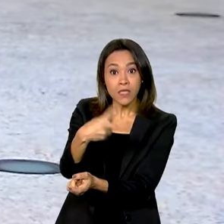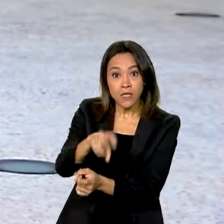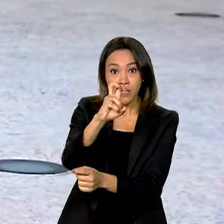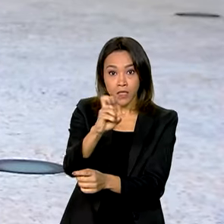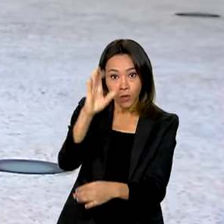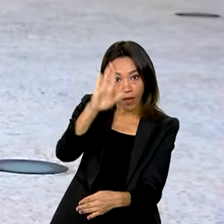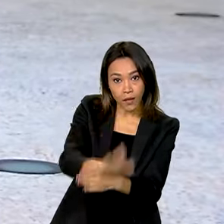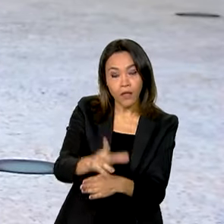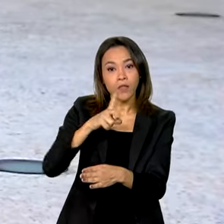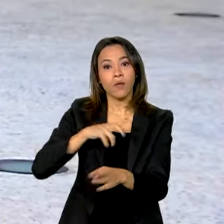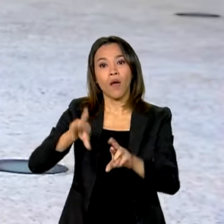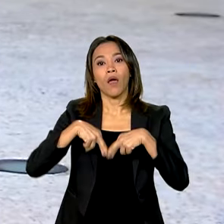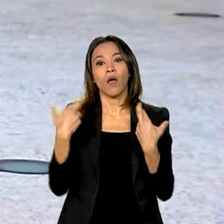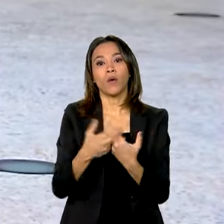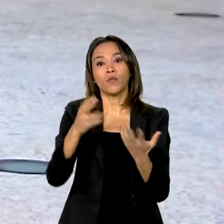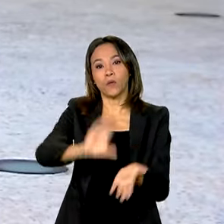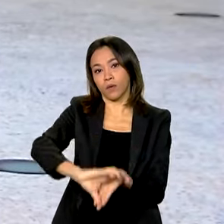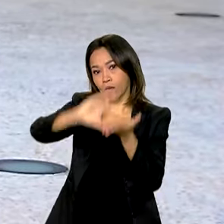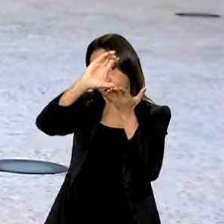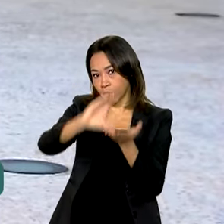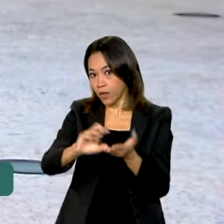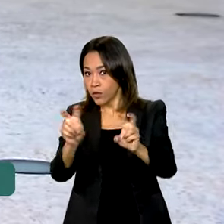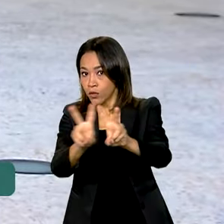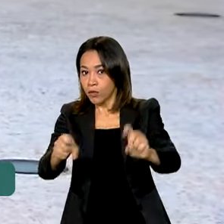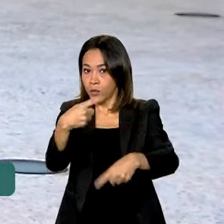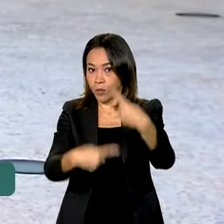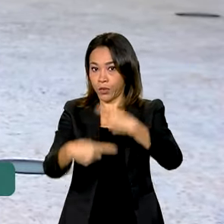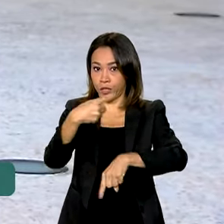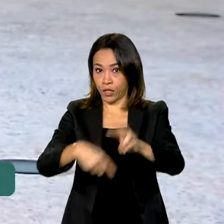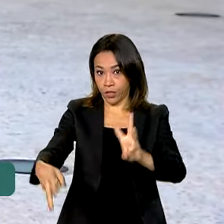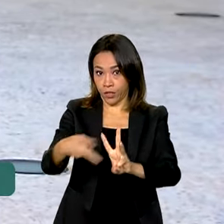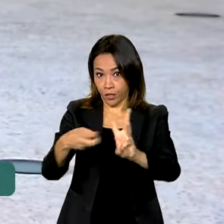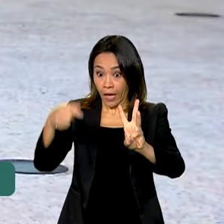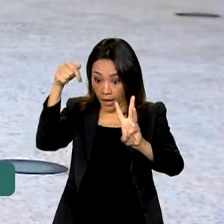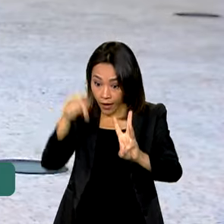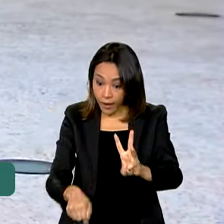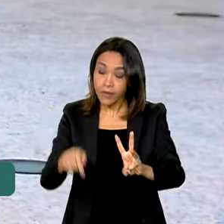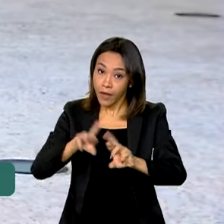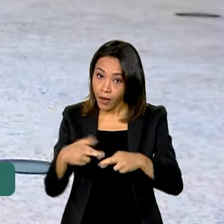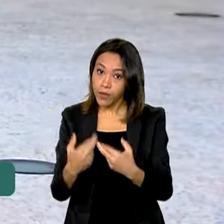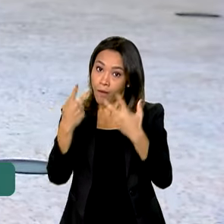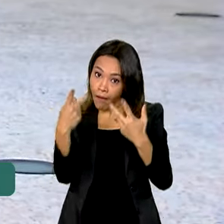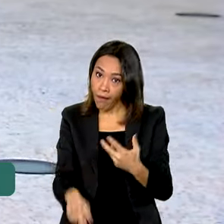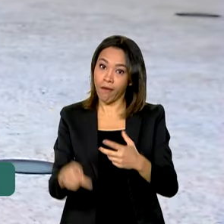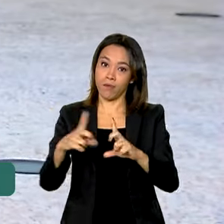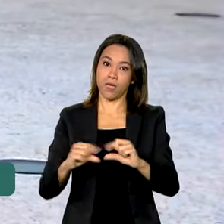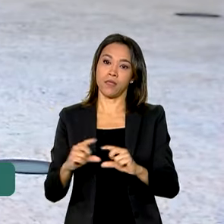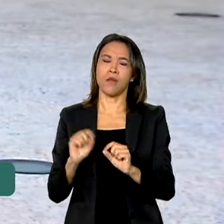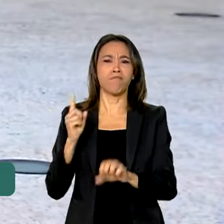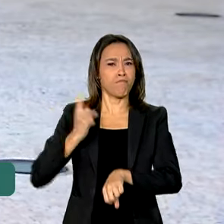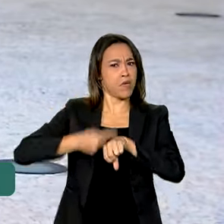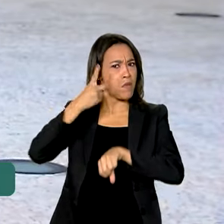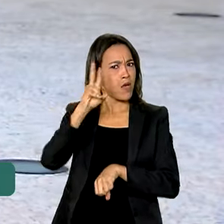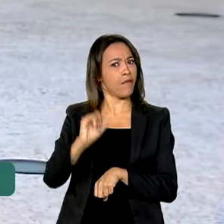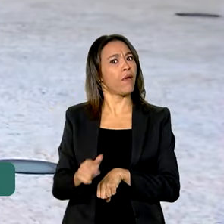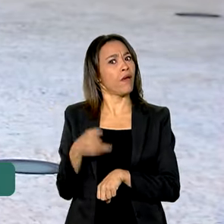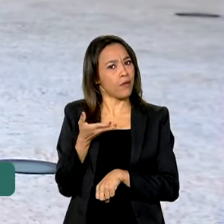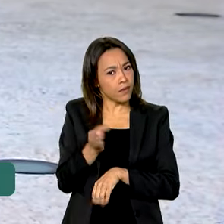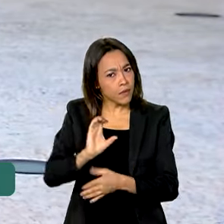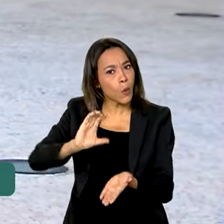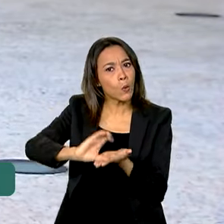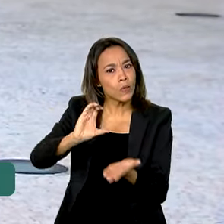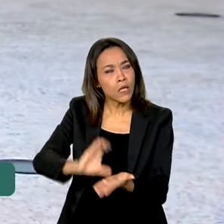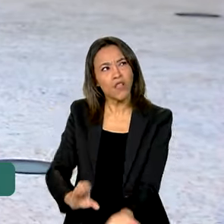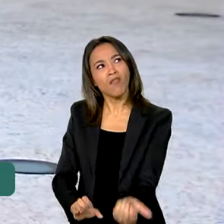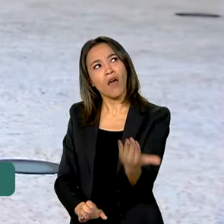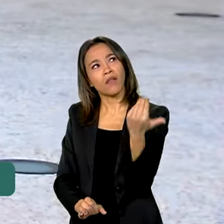do Conselho Nacional de Política Indigenista, essa reunião que vai ocorrer aqui em Brasília. É pela primeira vez que esse conselho vai se reunir